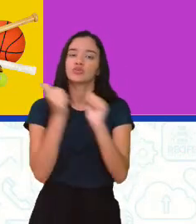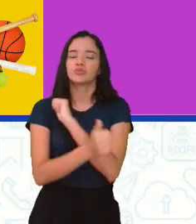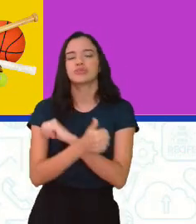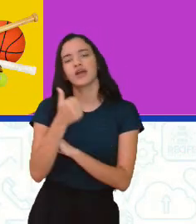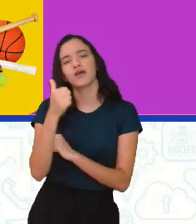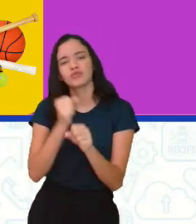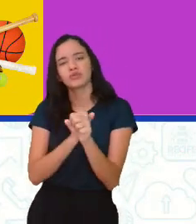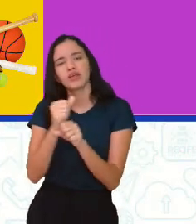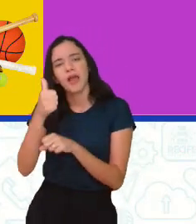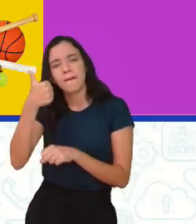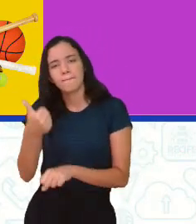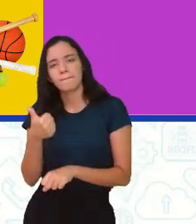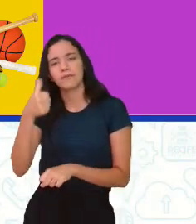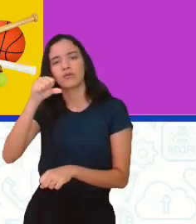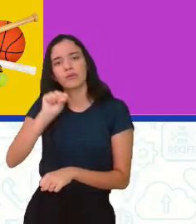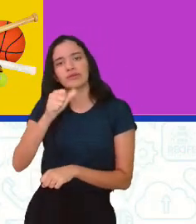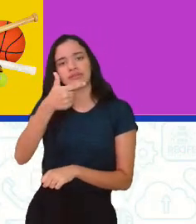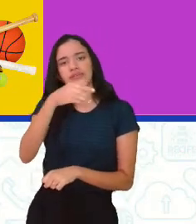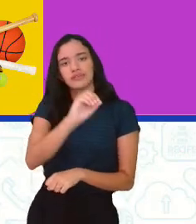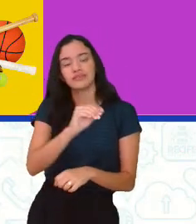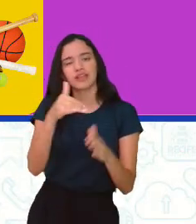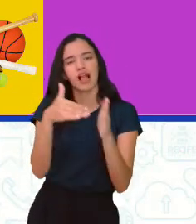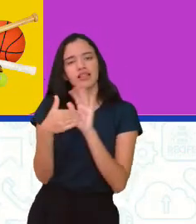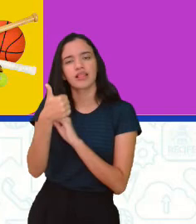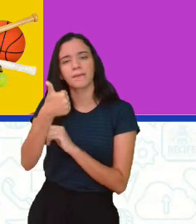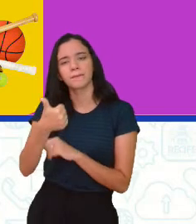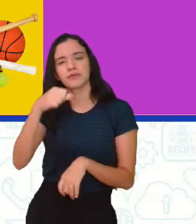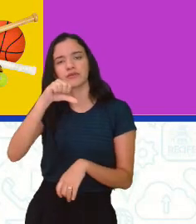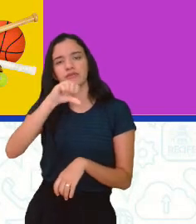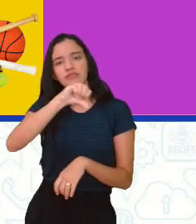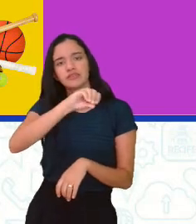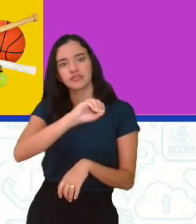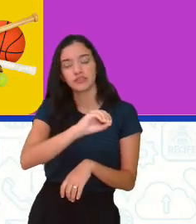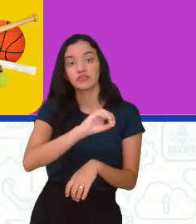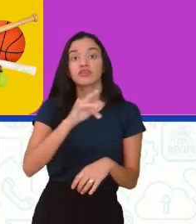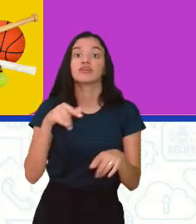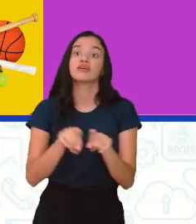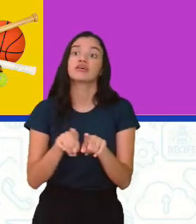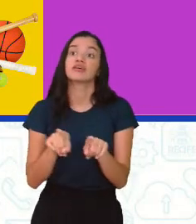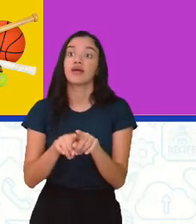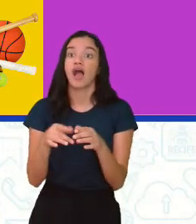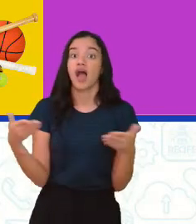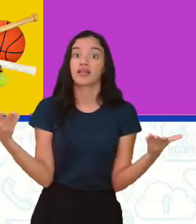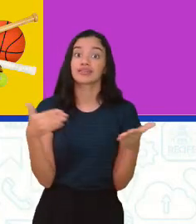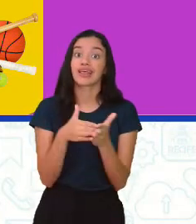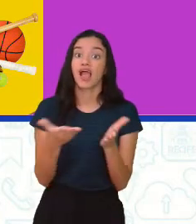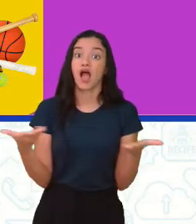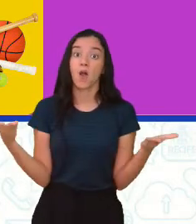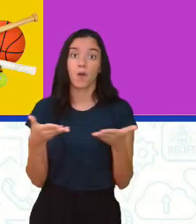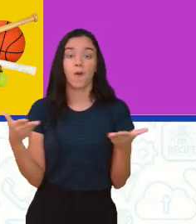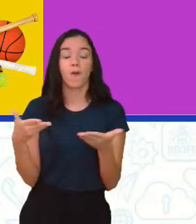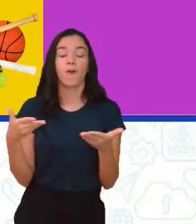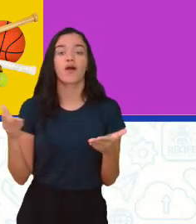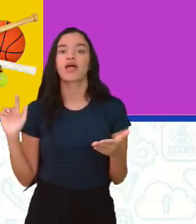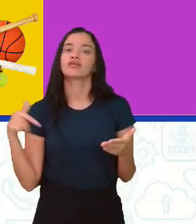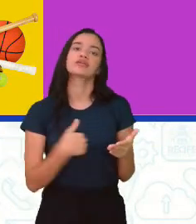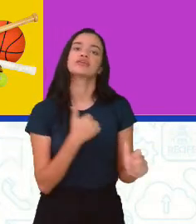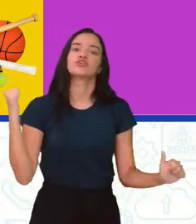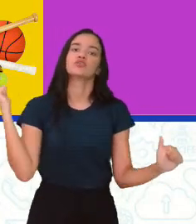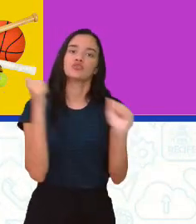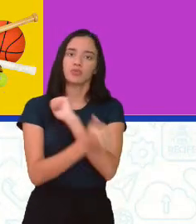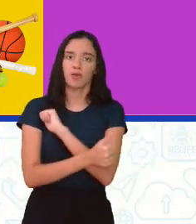1820 até 1980. E de 1980 pra cá, a gente tem o esporte